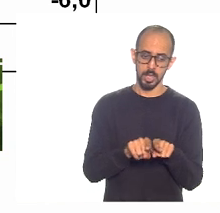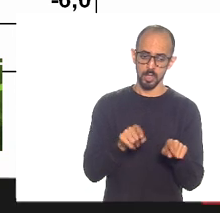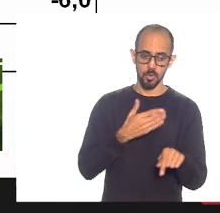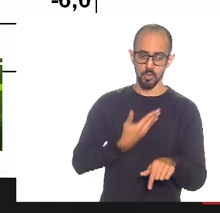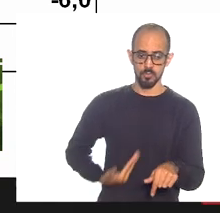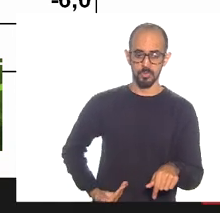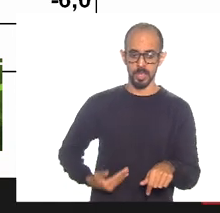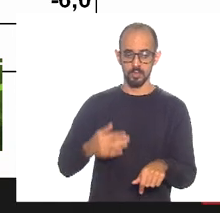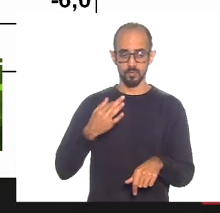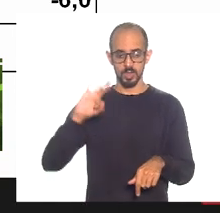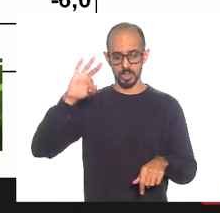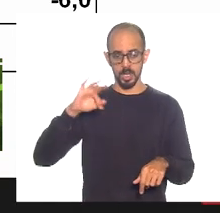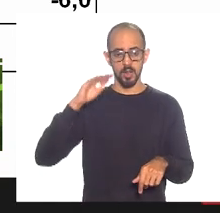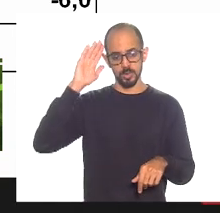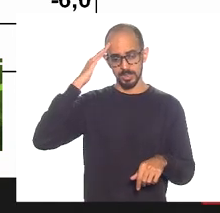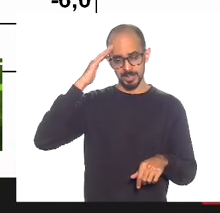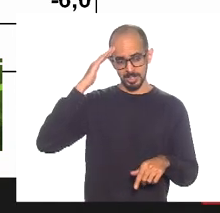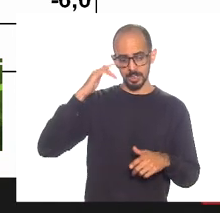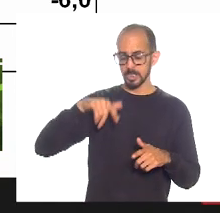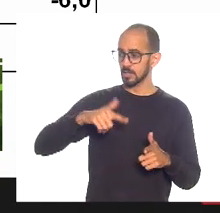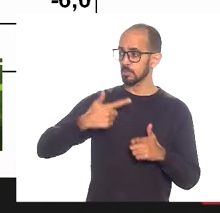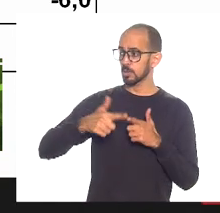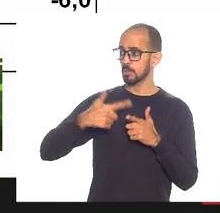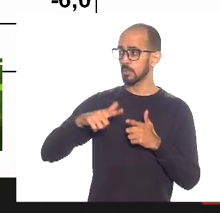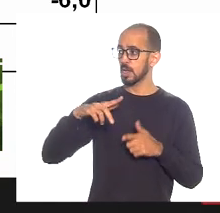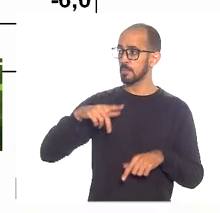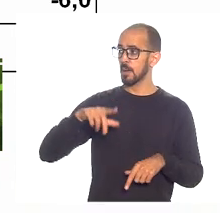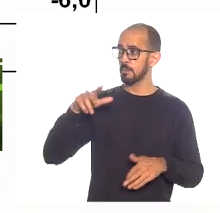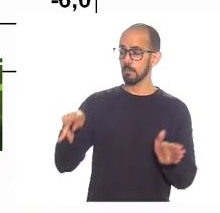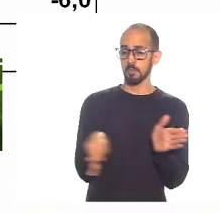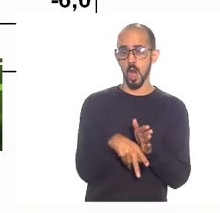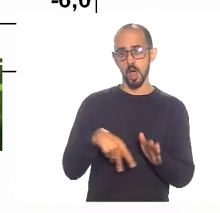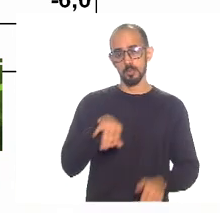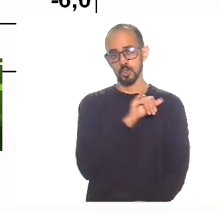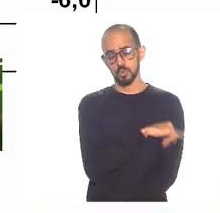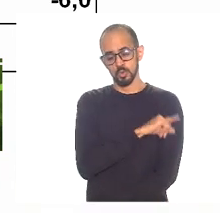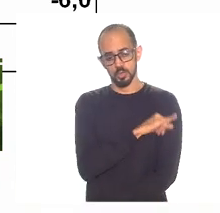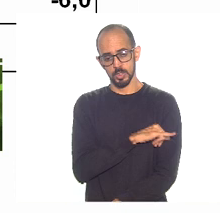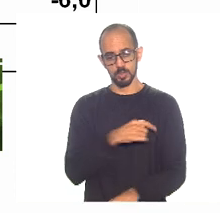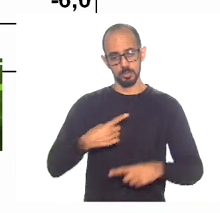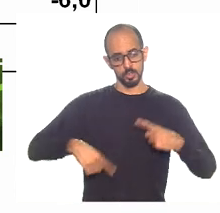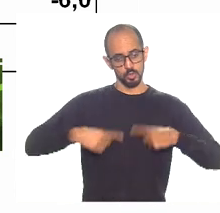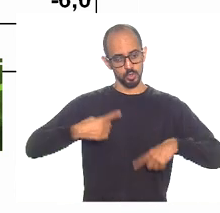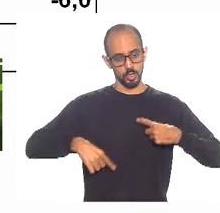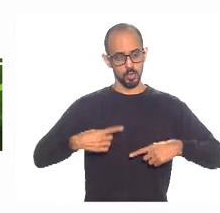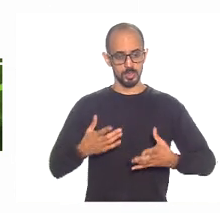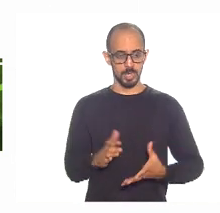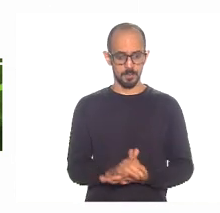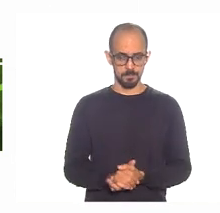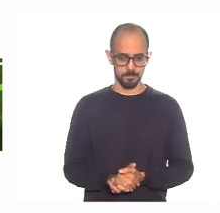particular do Estado do Rio de Janeiro, da cidade do Rio de Janeiro, na negociação da questão fiscal. Pode ir.